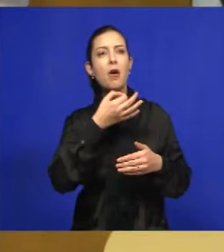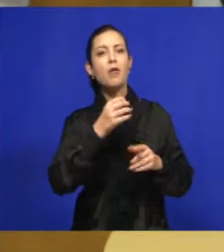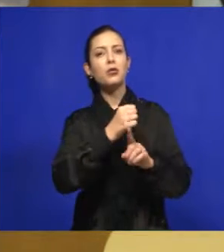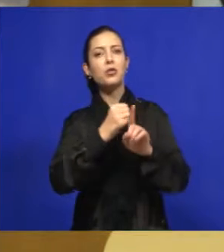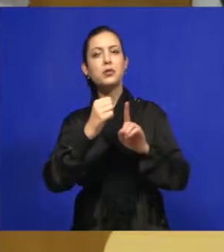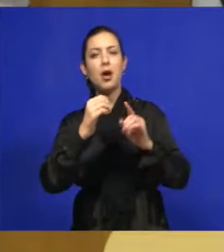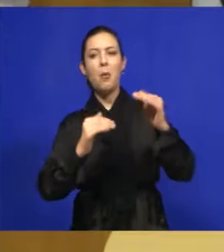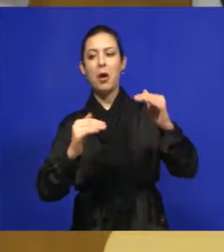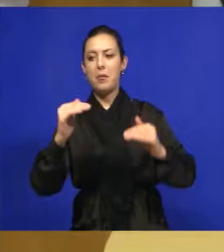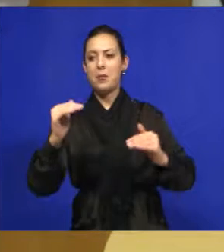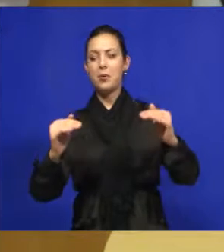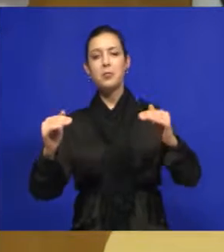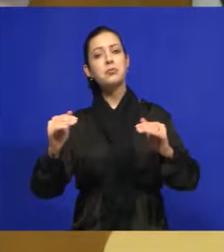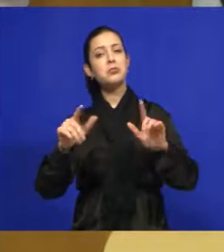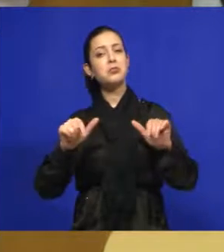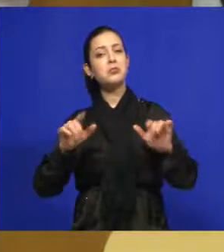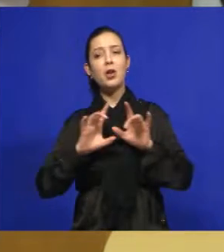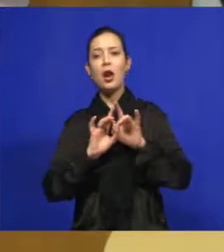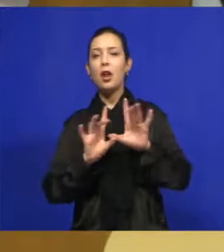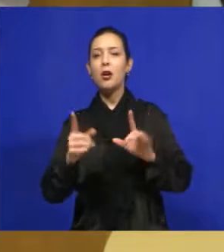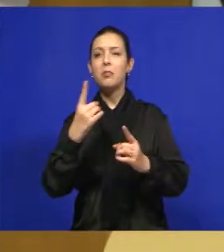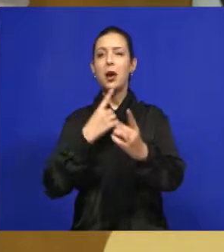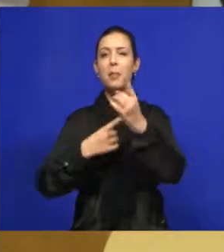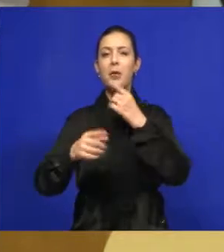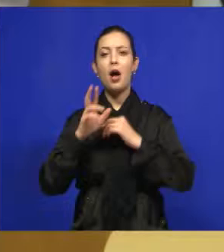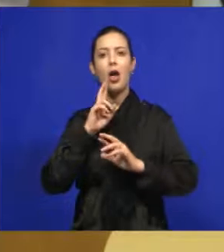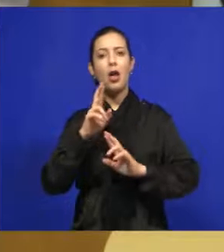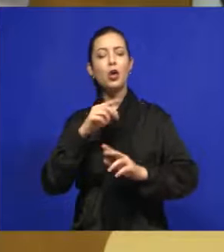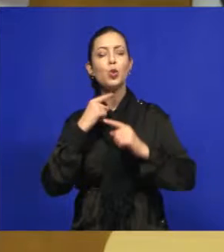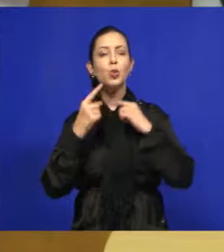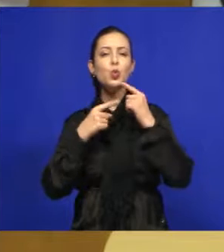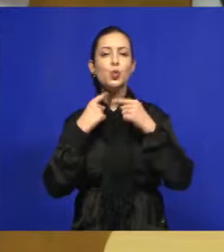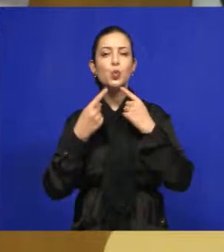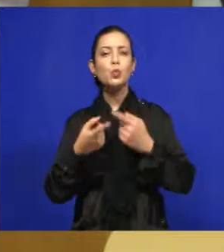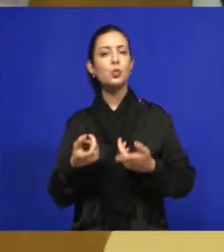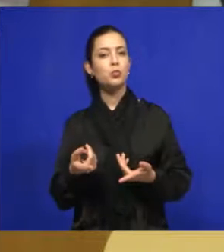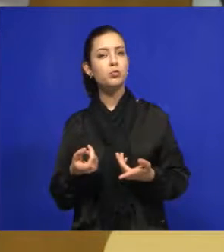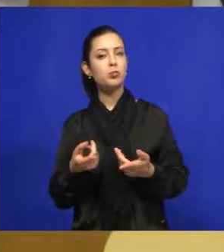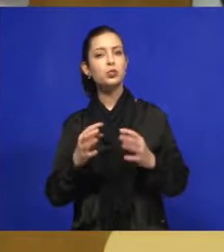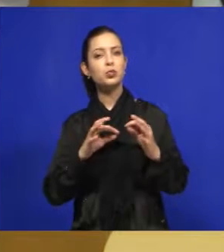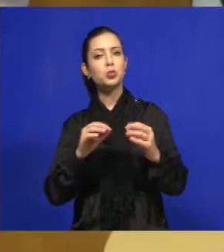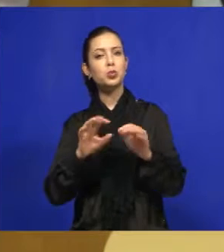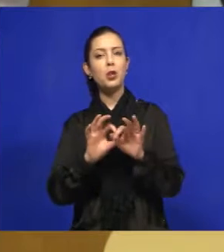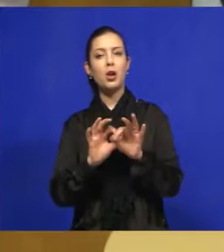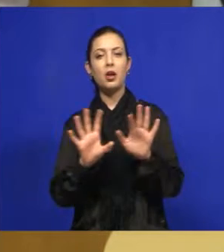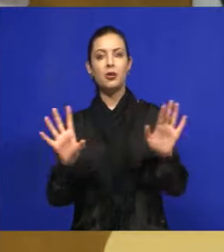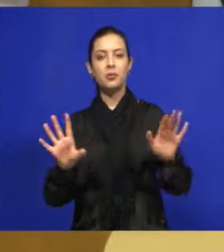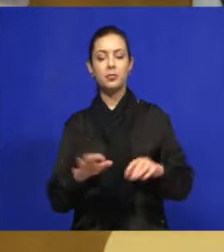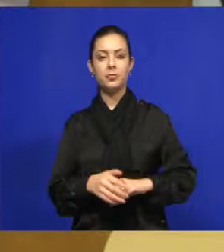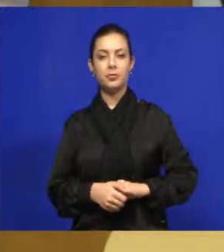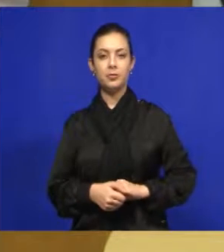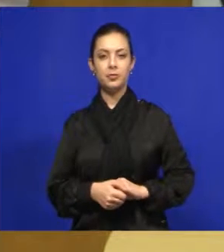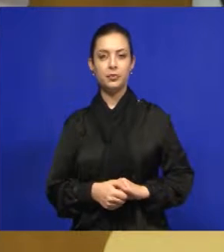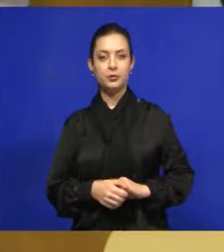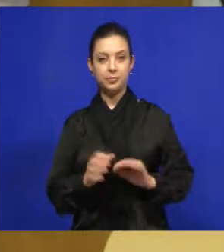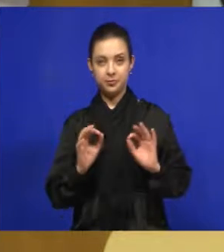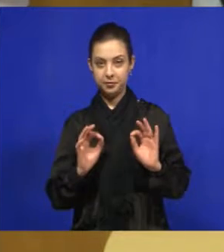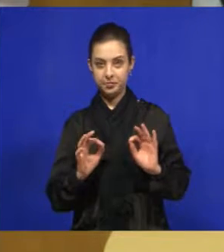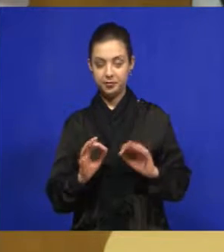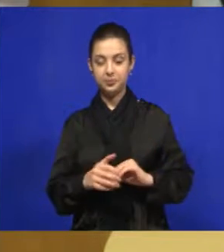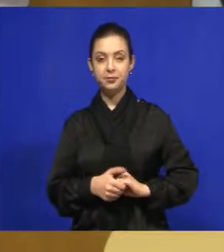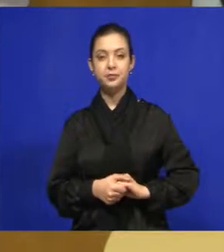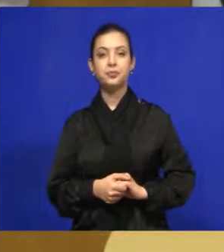social, o gabinete do vereador Abner de Madureira está à disposição de toda a população de Jacareí. Está certo?